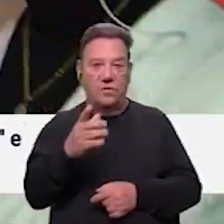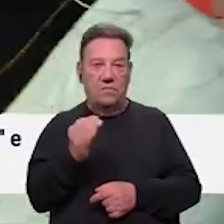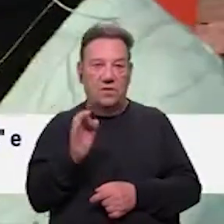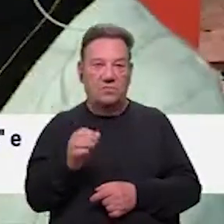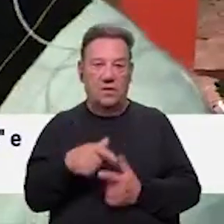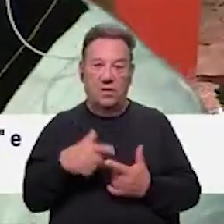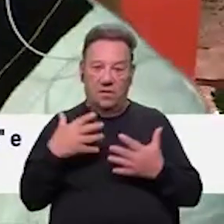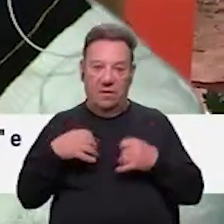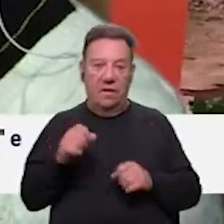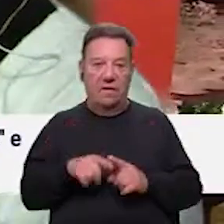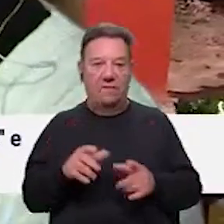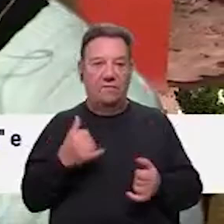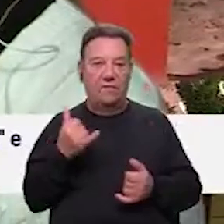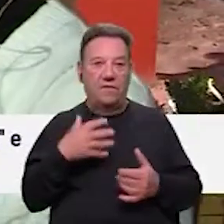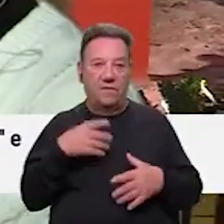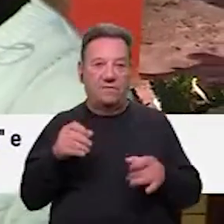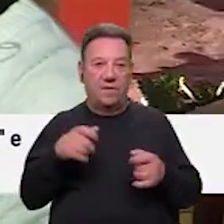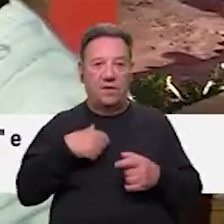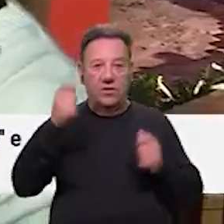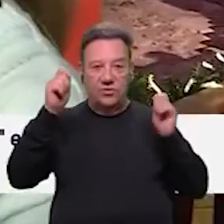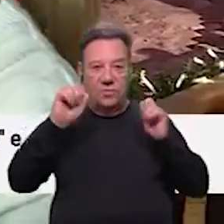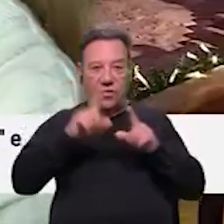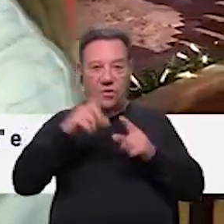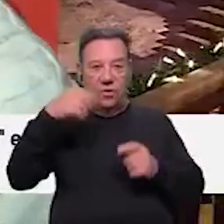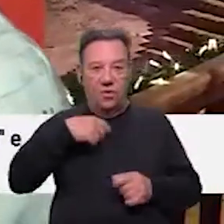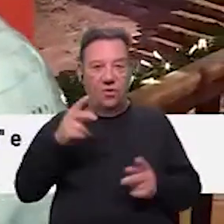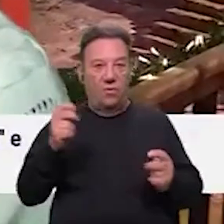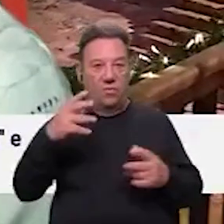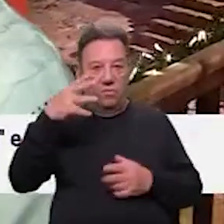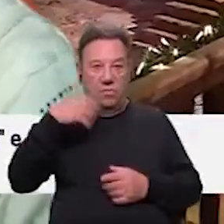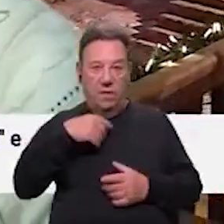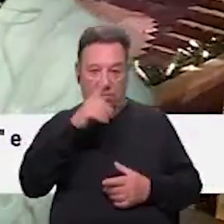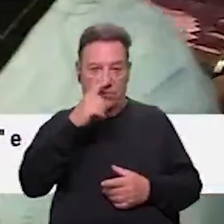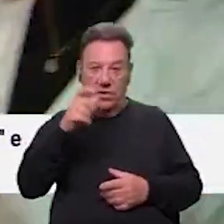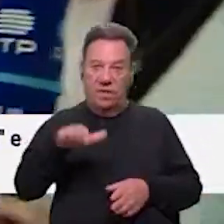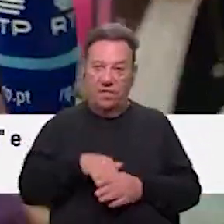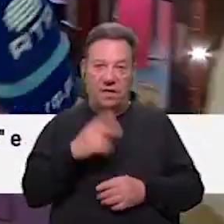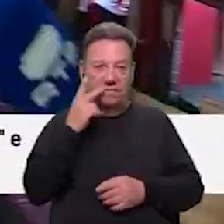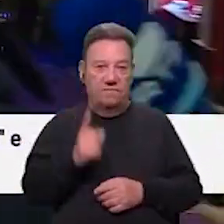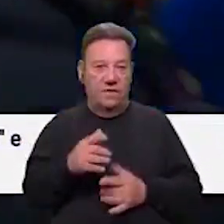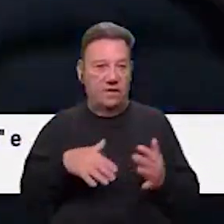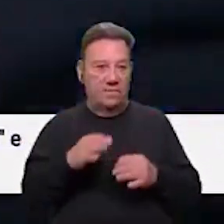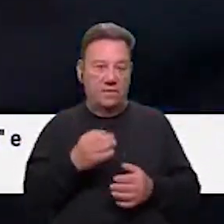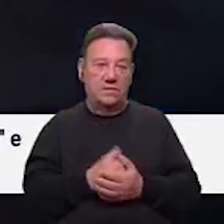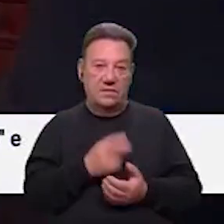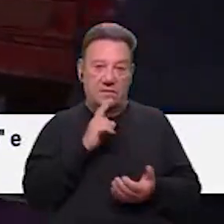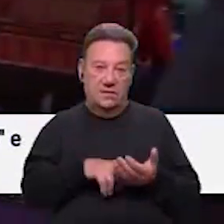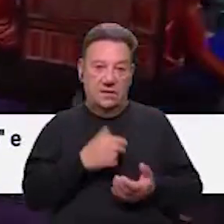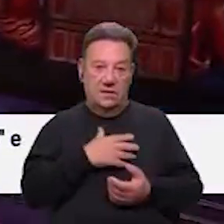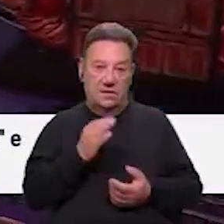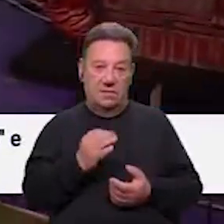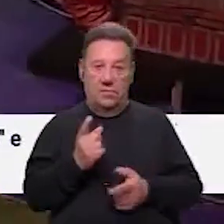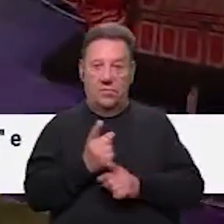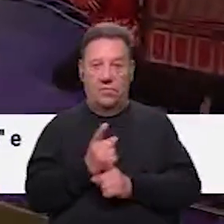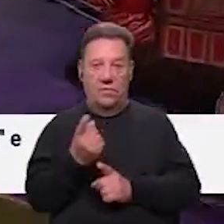com disfarce de feiticeiros, com os chapéus de bruxa, não é? Portanto, as pessoas aderem mesmo e vivem este ambiente. Sim, nós queremos sempre ter